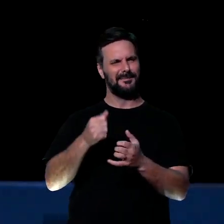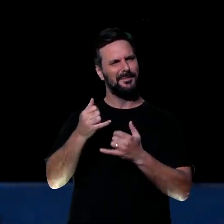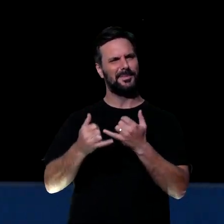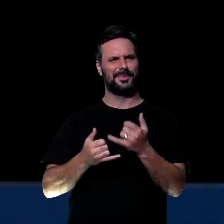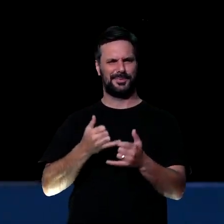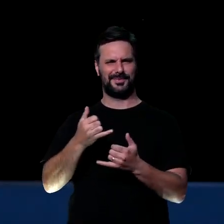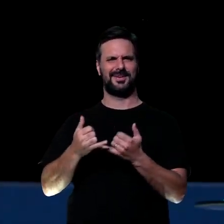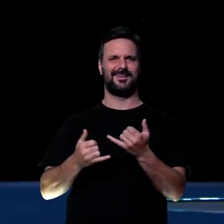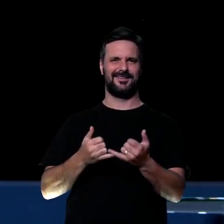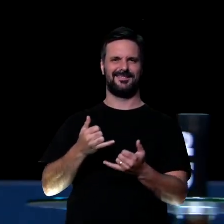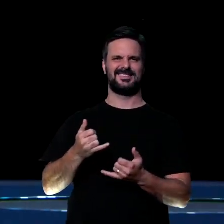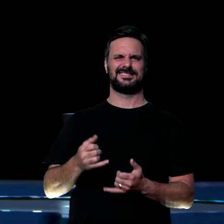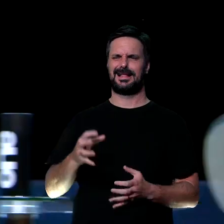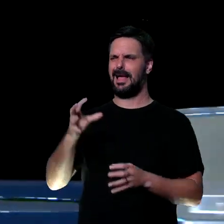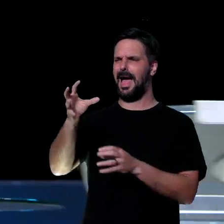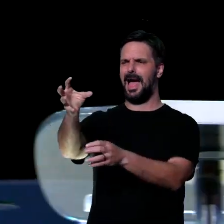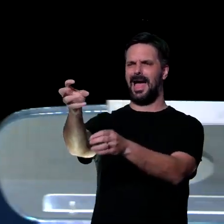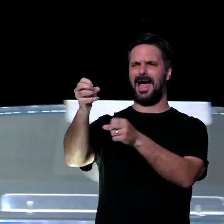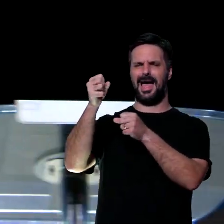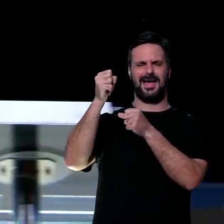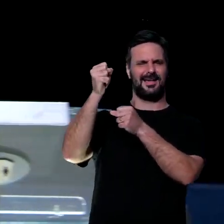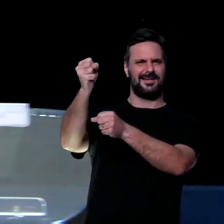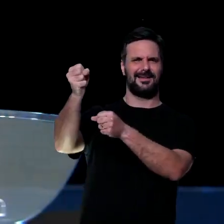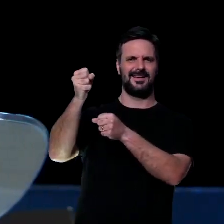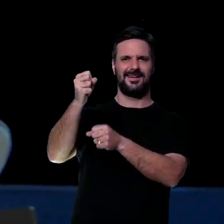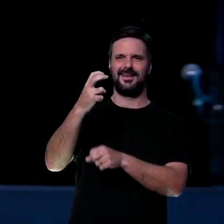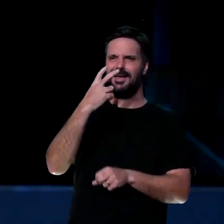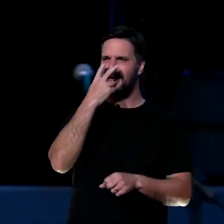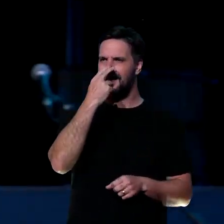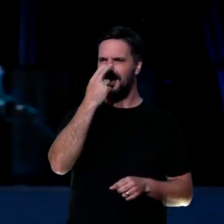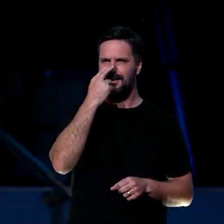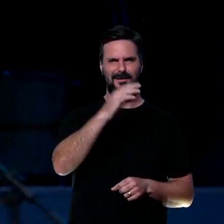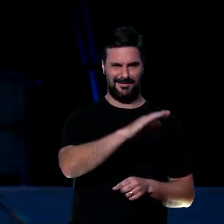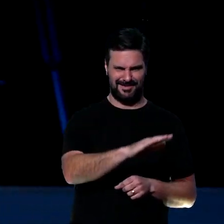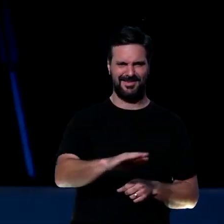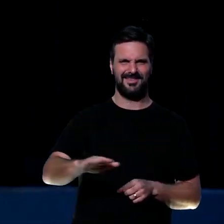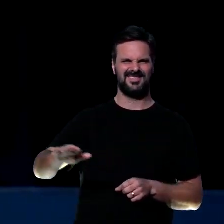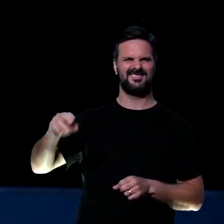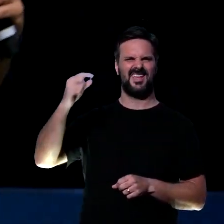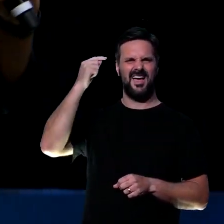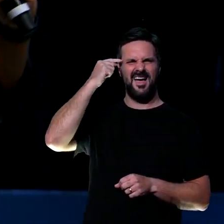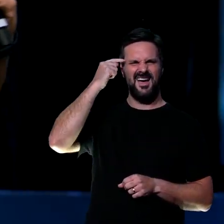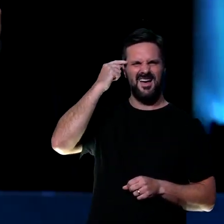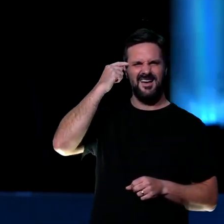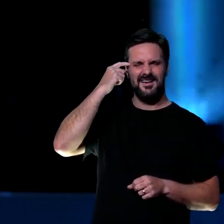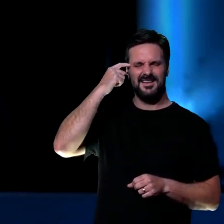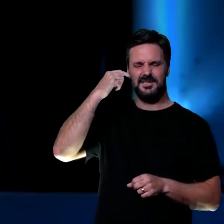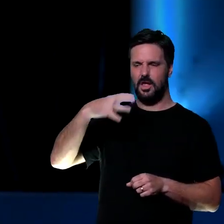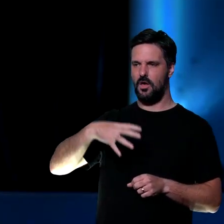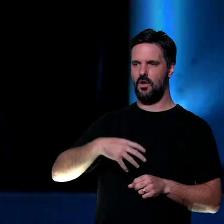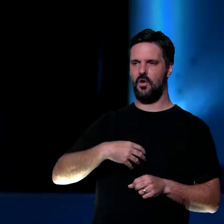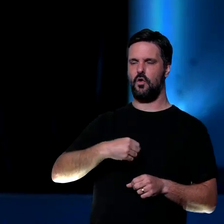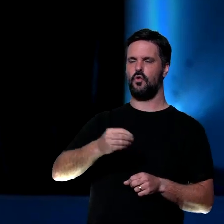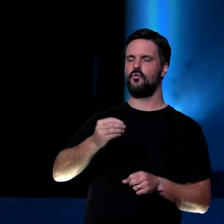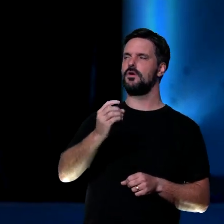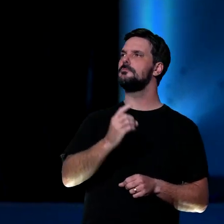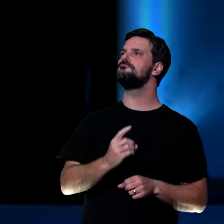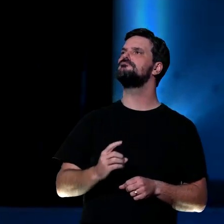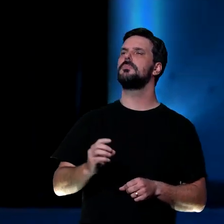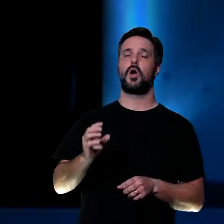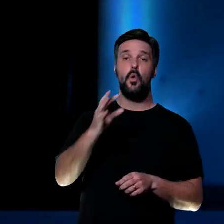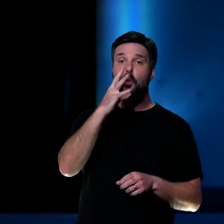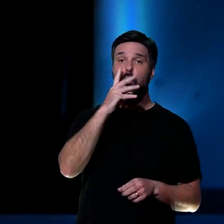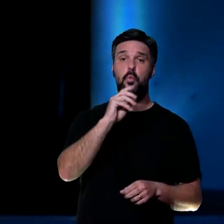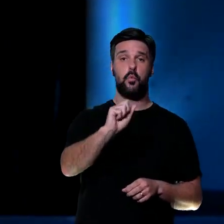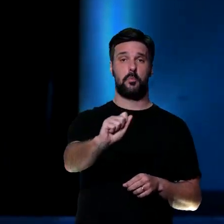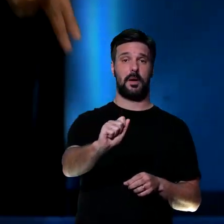Essa confiança, que parece ingênua, né? É uma confiança de um filho para o seu pai. Um pai que é poderoso e